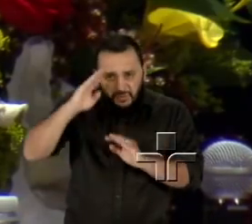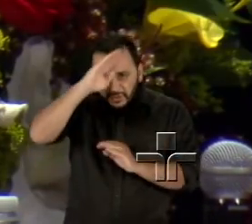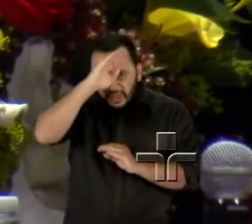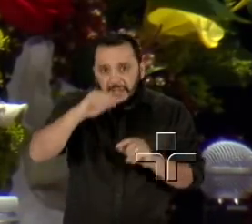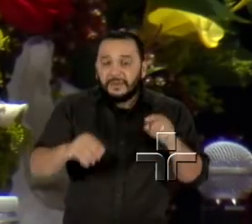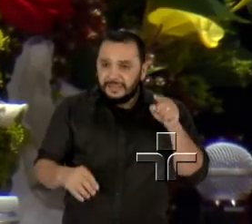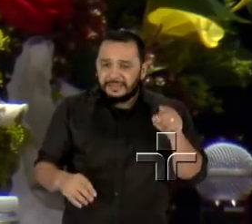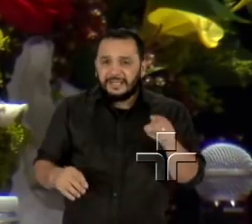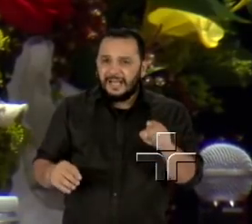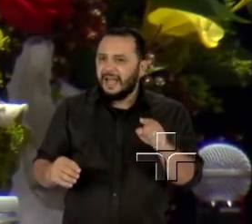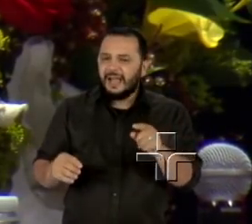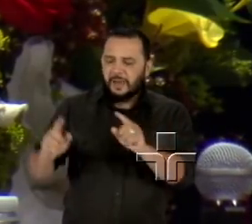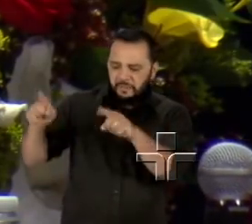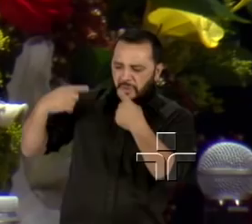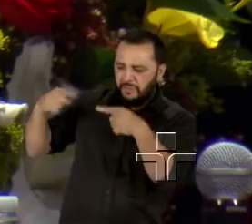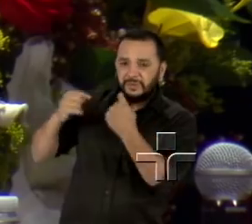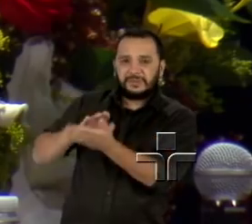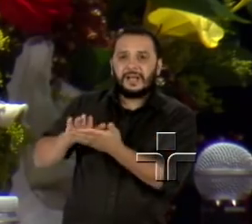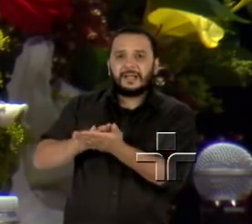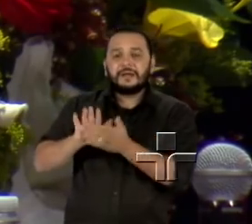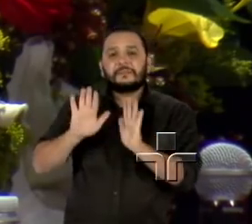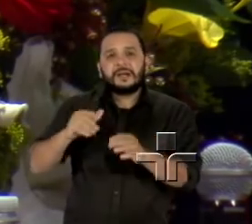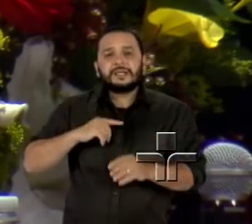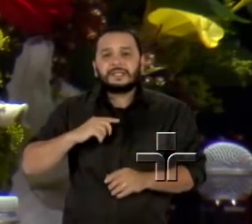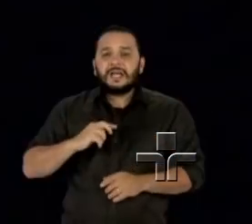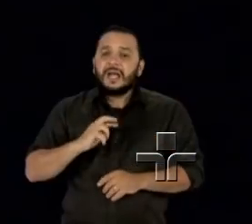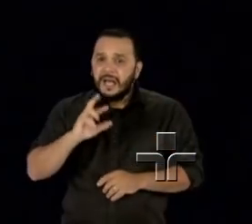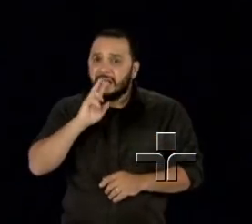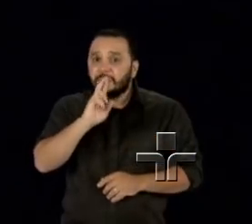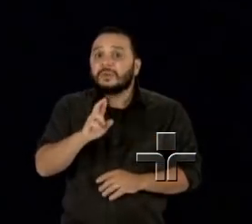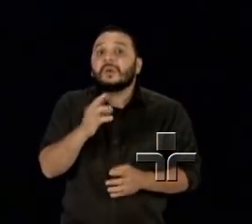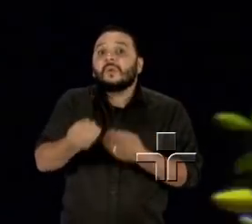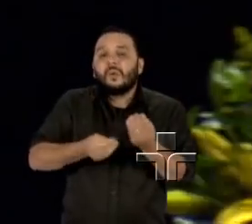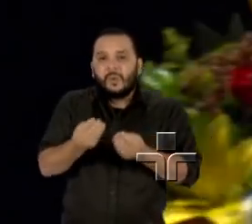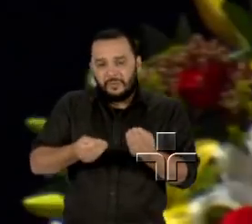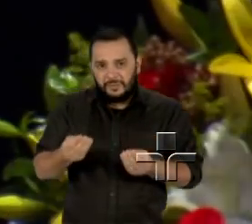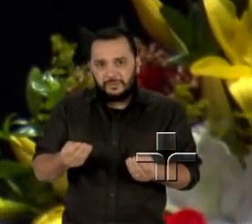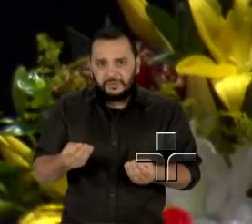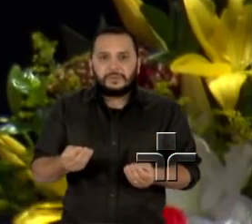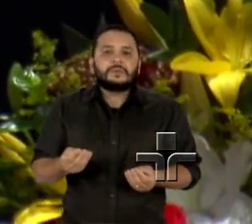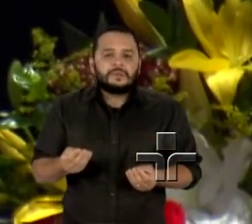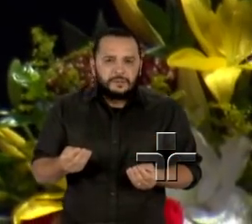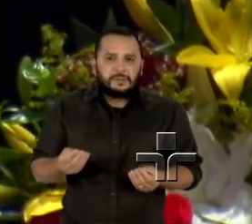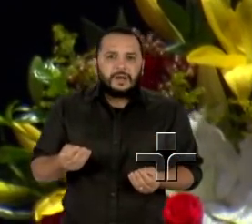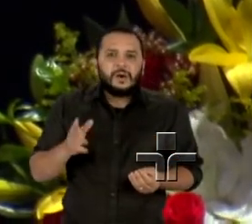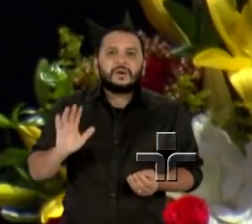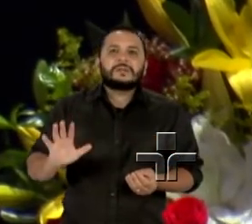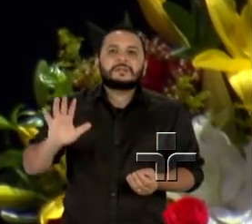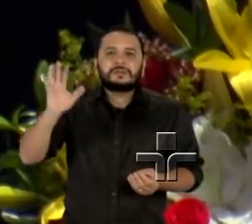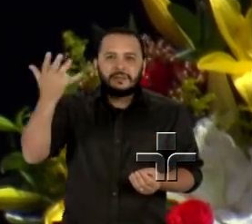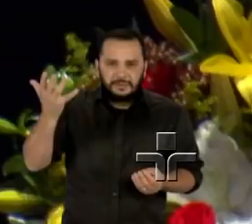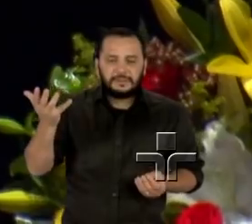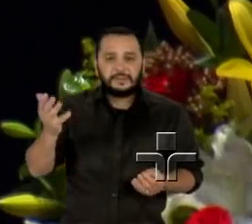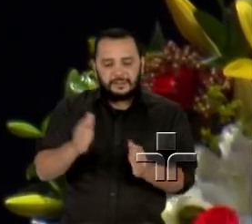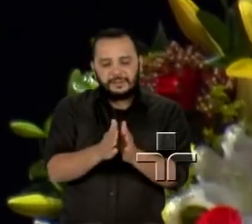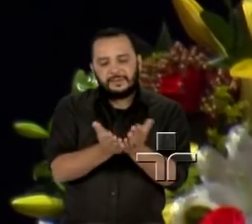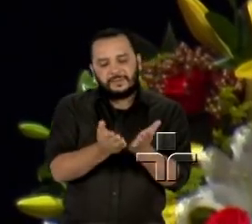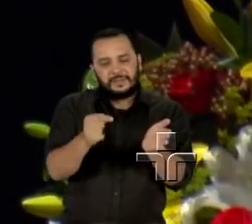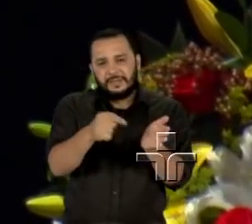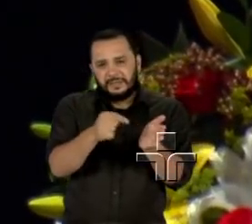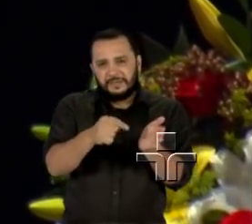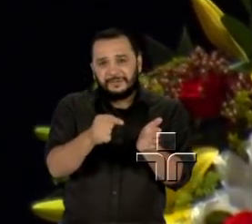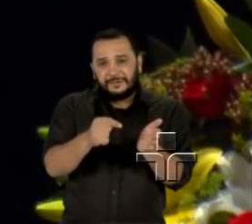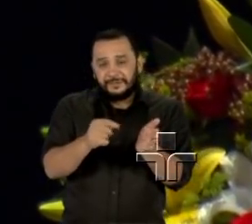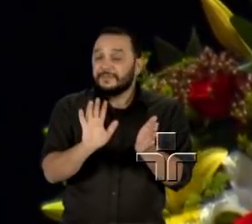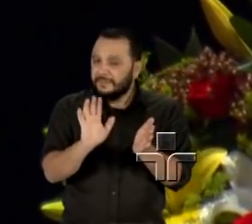fez menção a esses ataques, mas respondeu de outra forma. As coisas se conjuminaram. Era um livro, mas